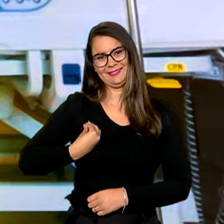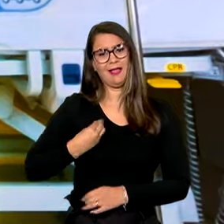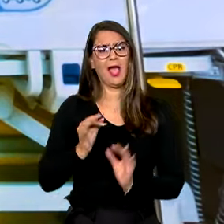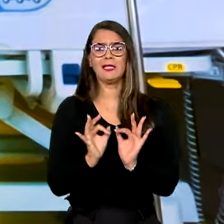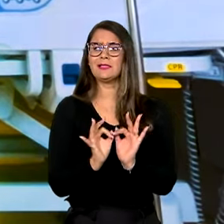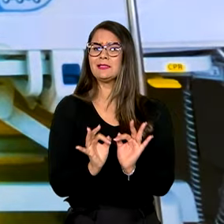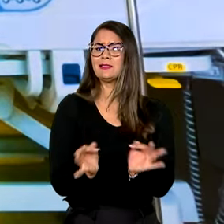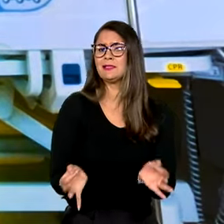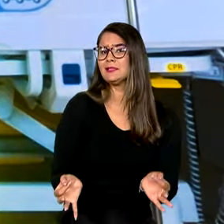mais simples o entendimento.